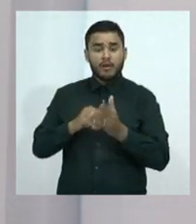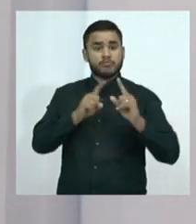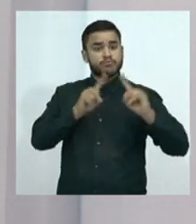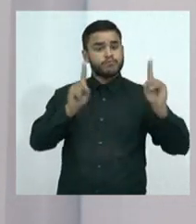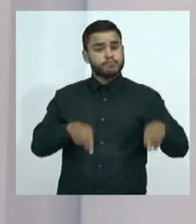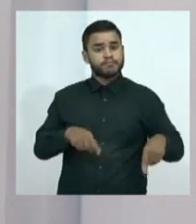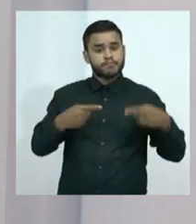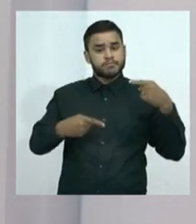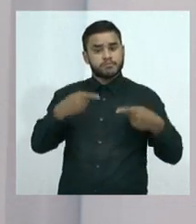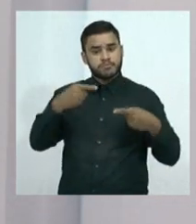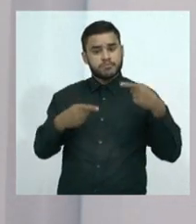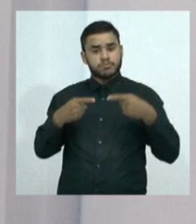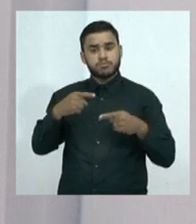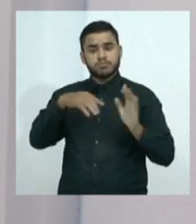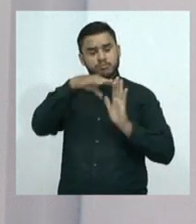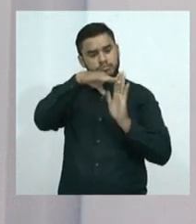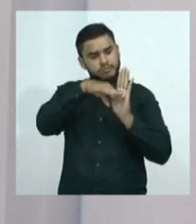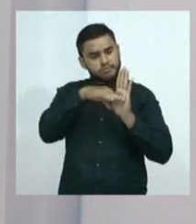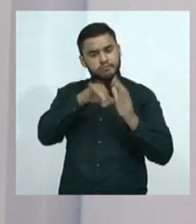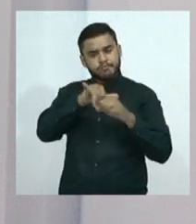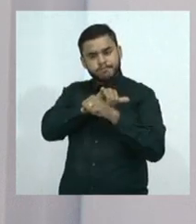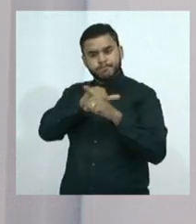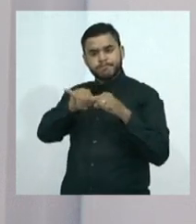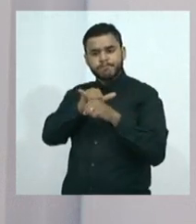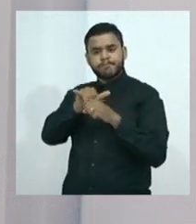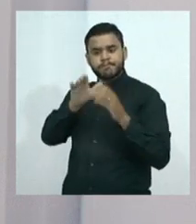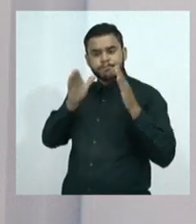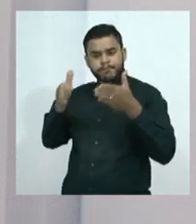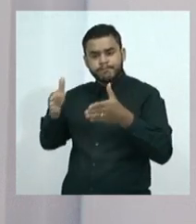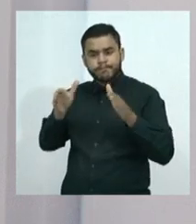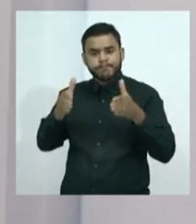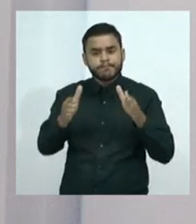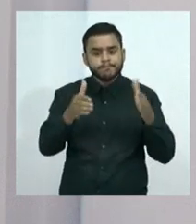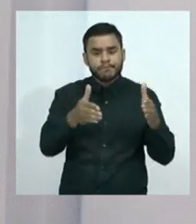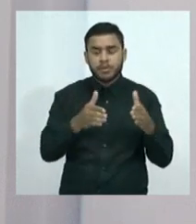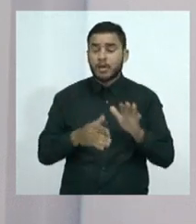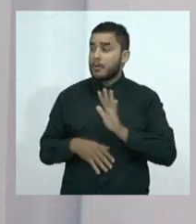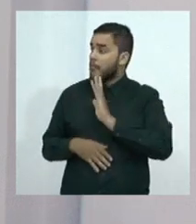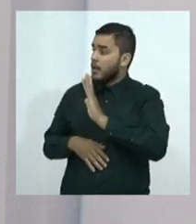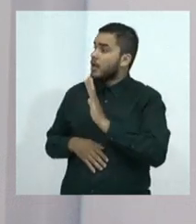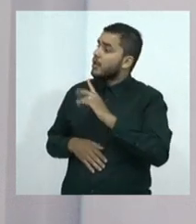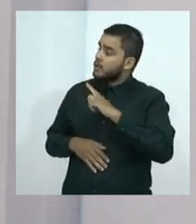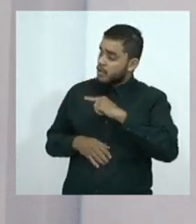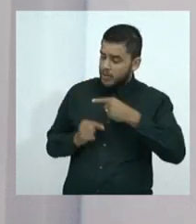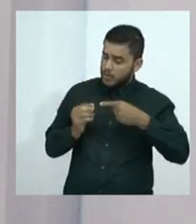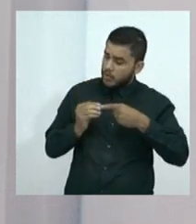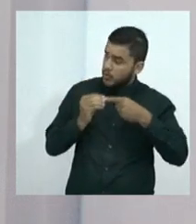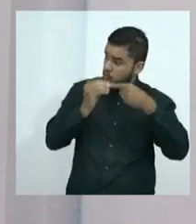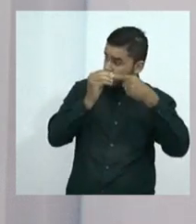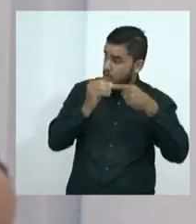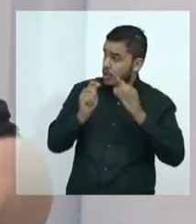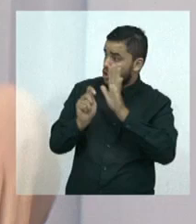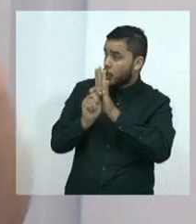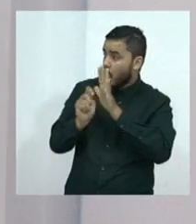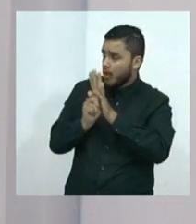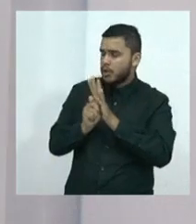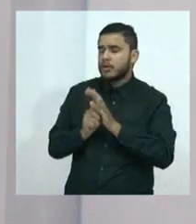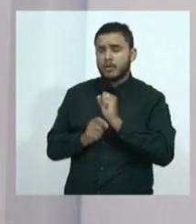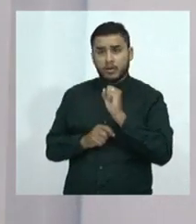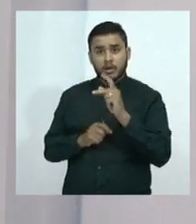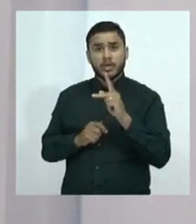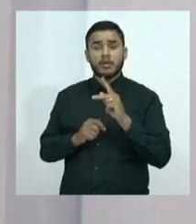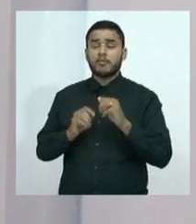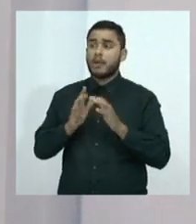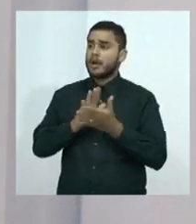E isso que a gente quer debater. Não só na questão de drogas. Porque a droga é só uma das pontas que se atinge. Mas em um